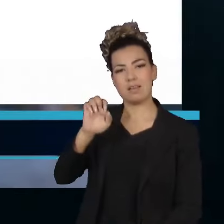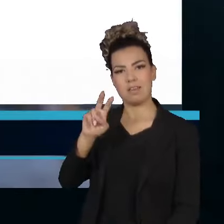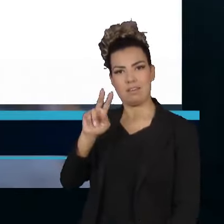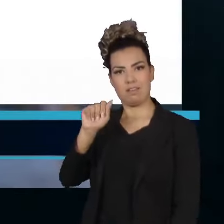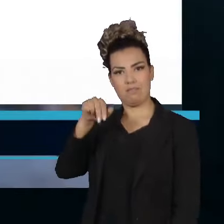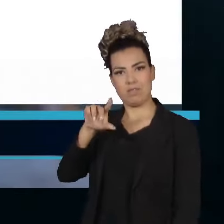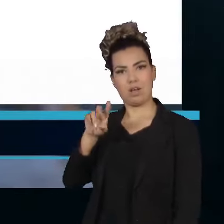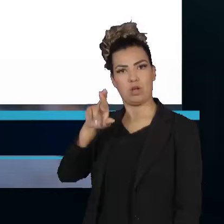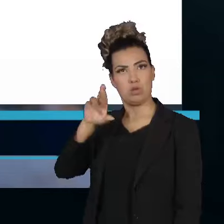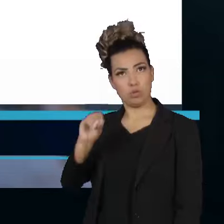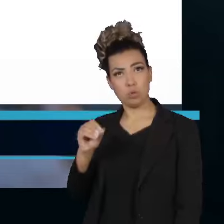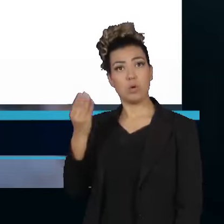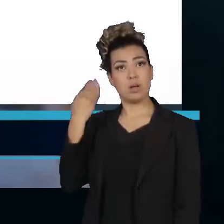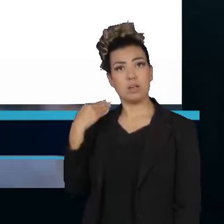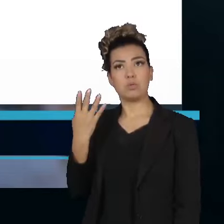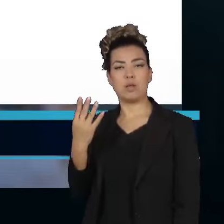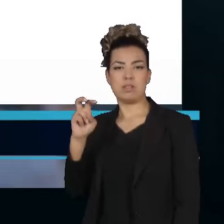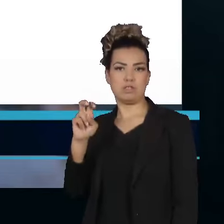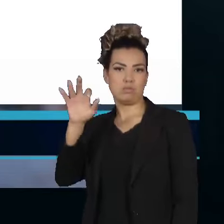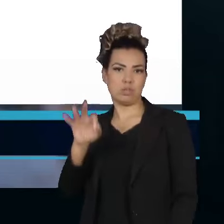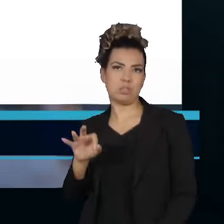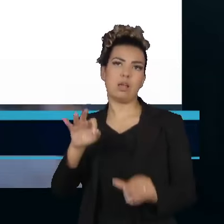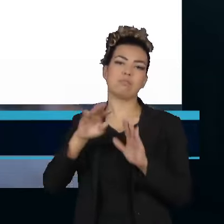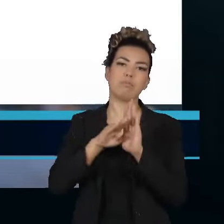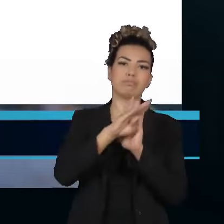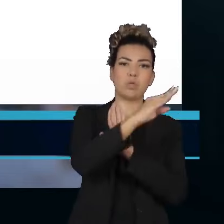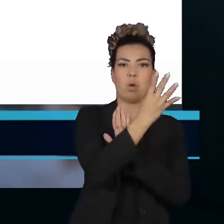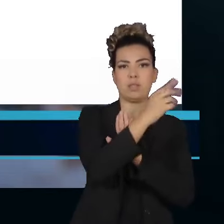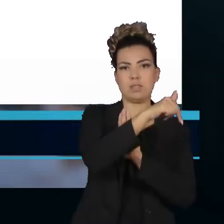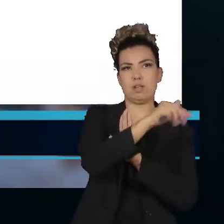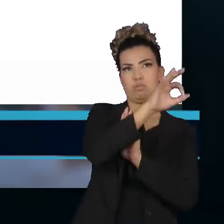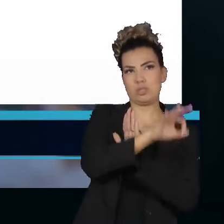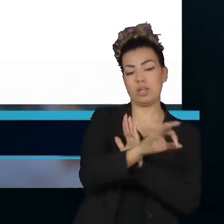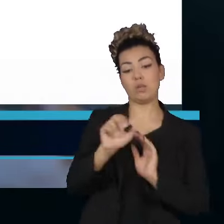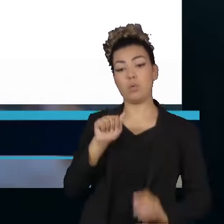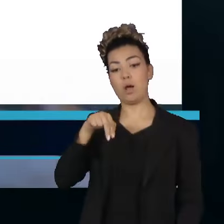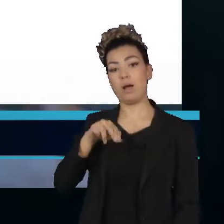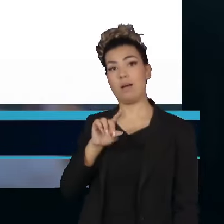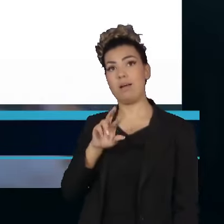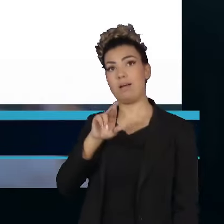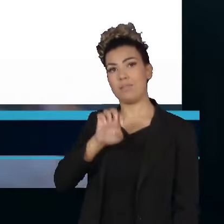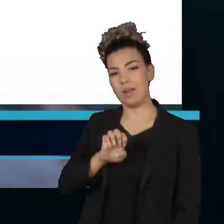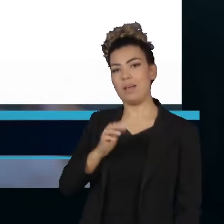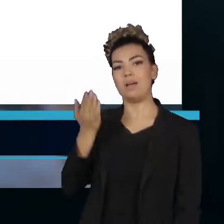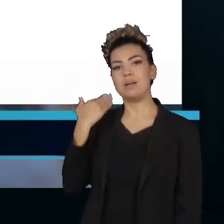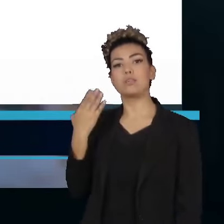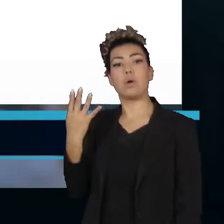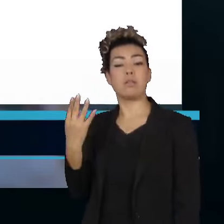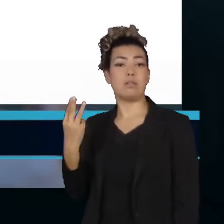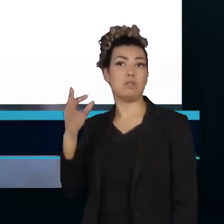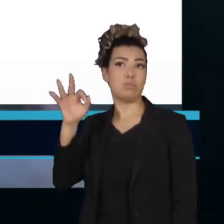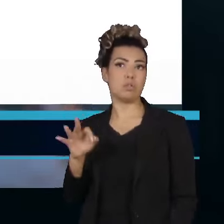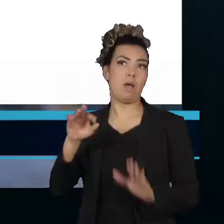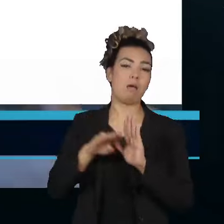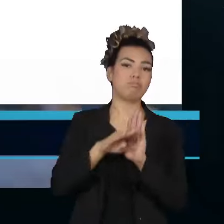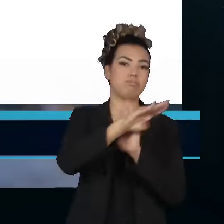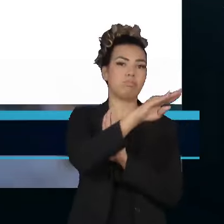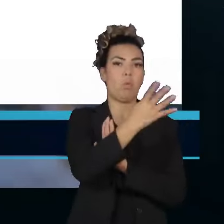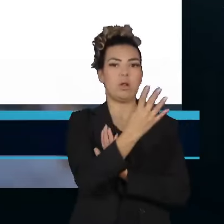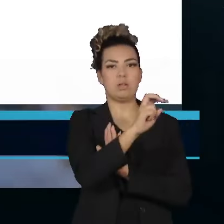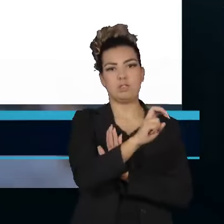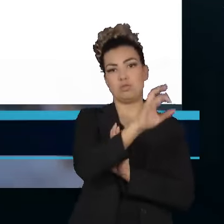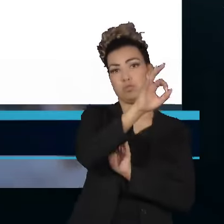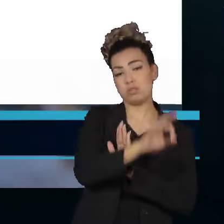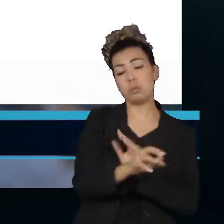45% para 47%. André Fernandes, do PL, foi de 43% para 45%.